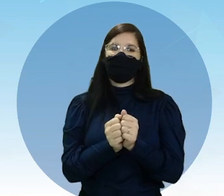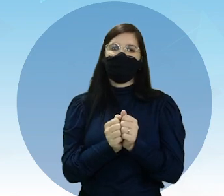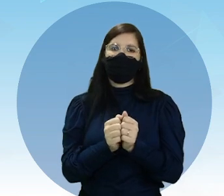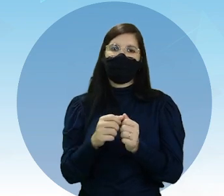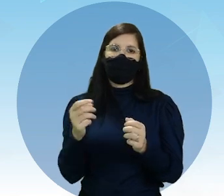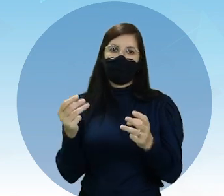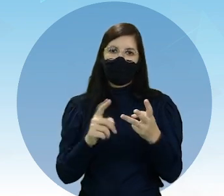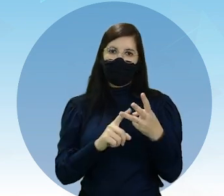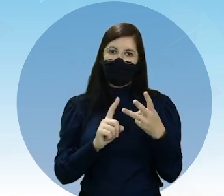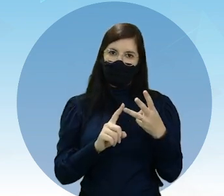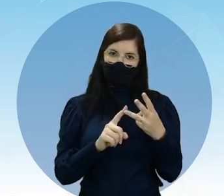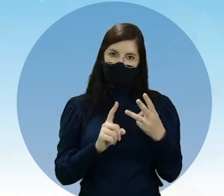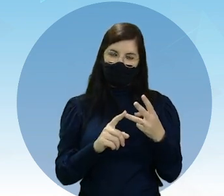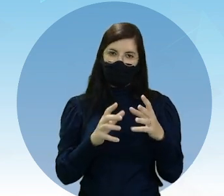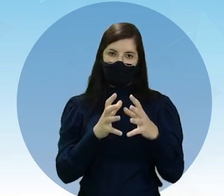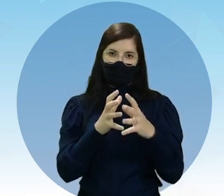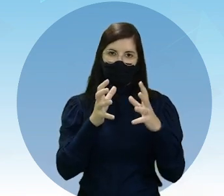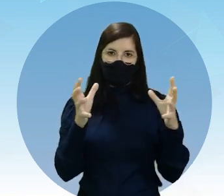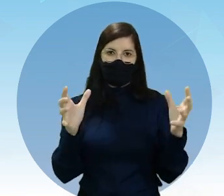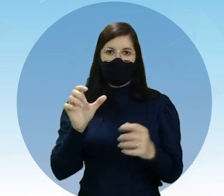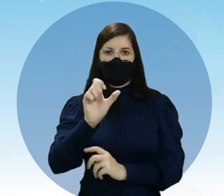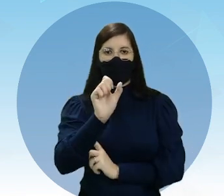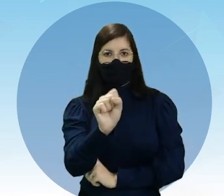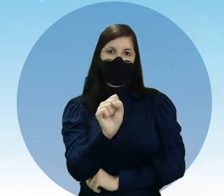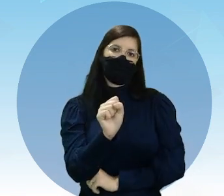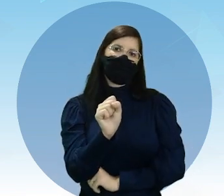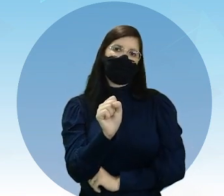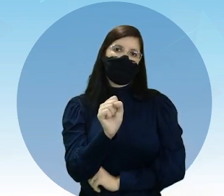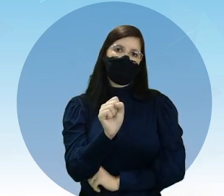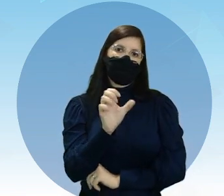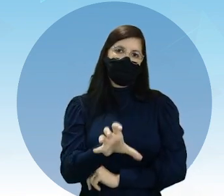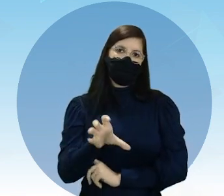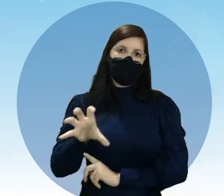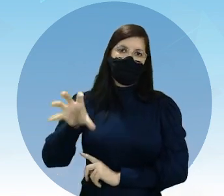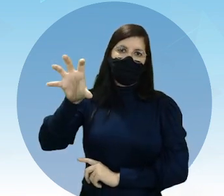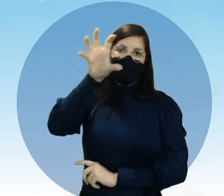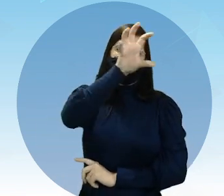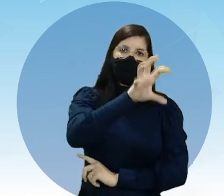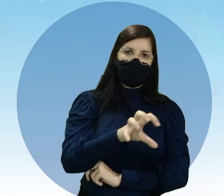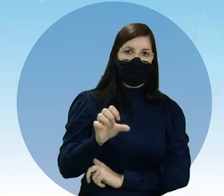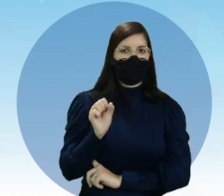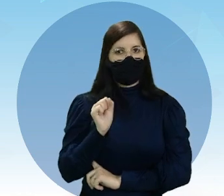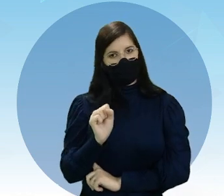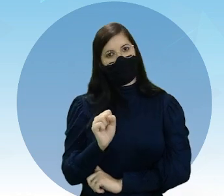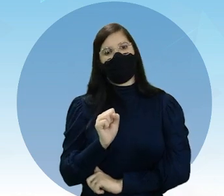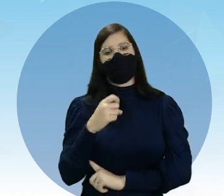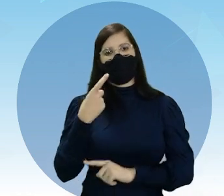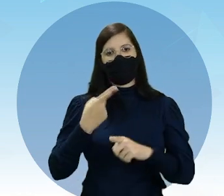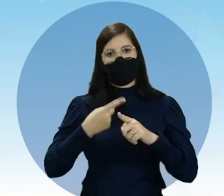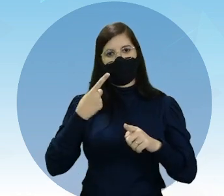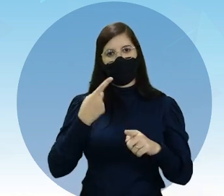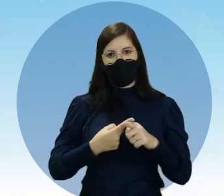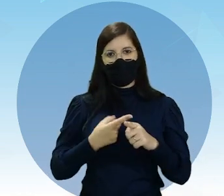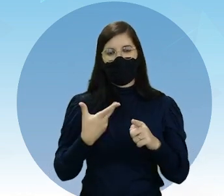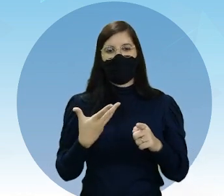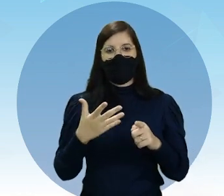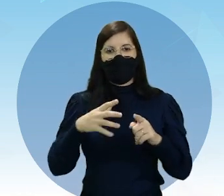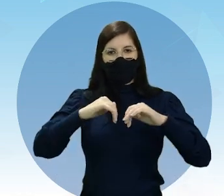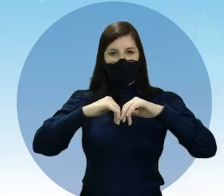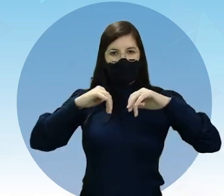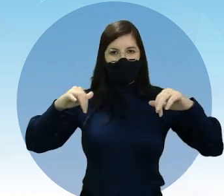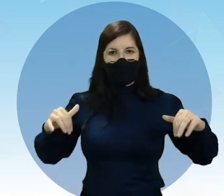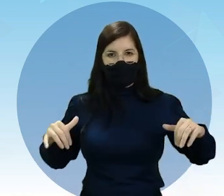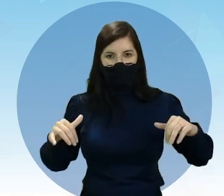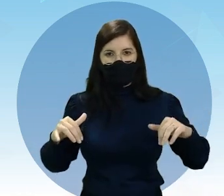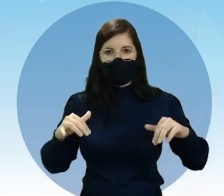terceira amplia para oito o número de continentes, por considerar as subdivisões